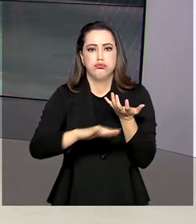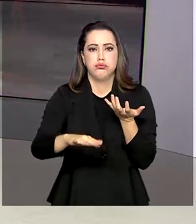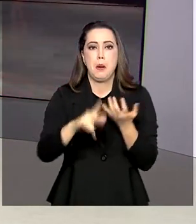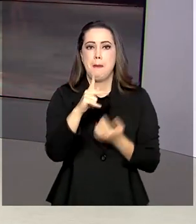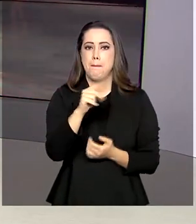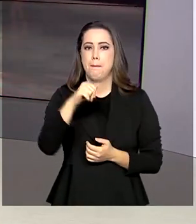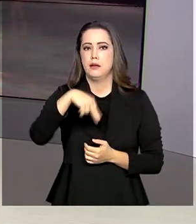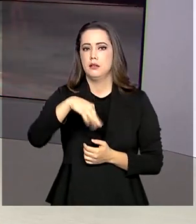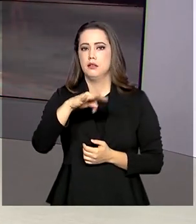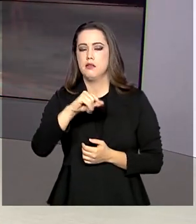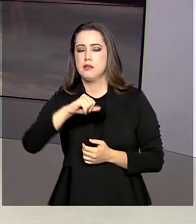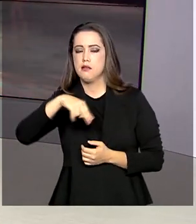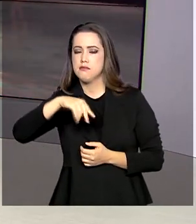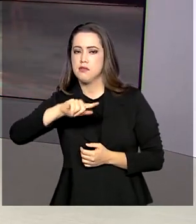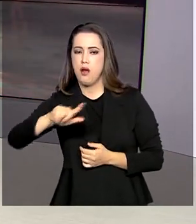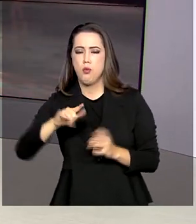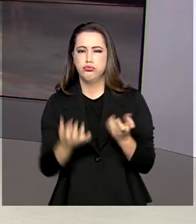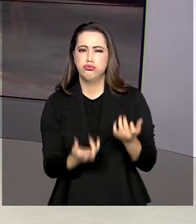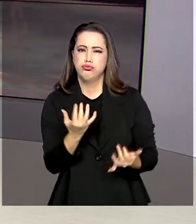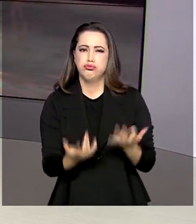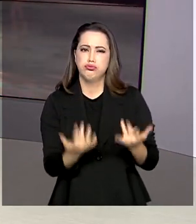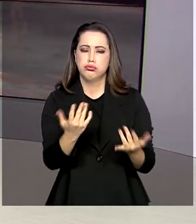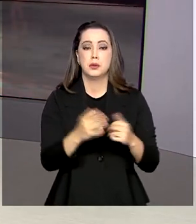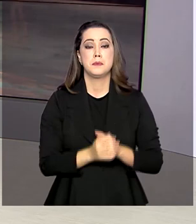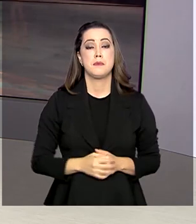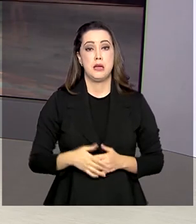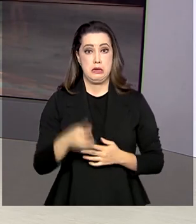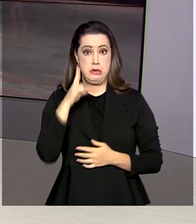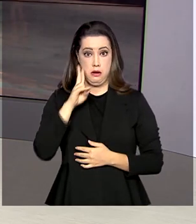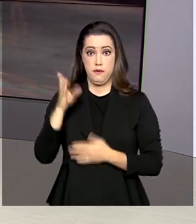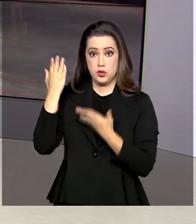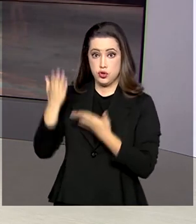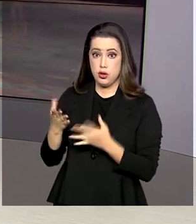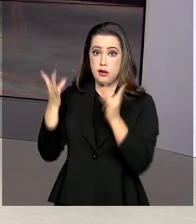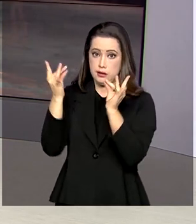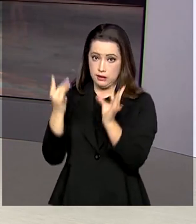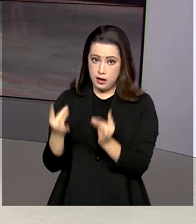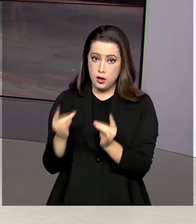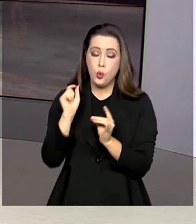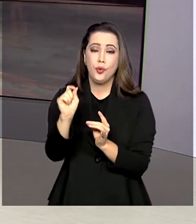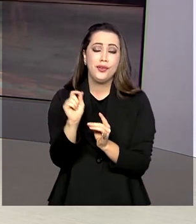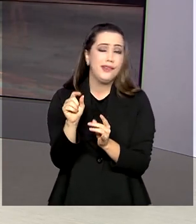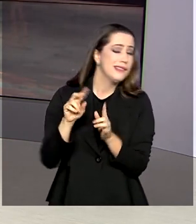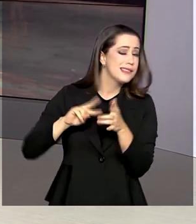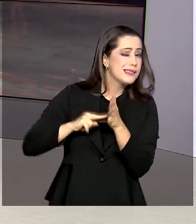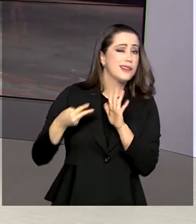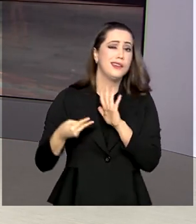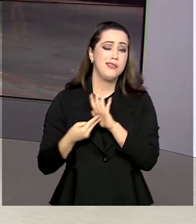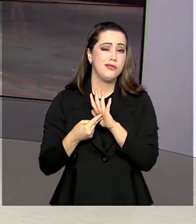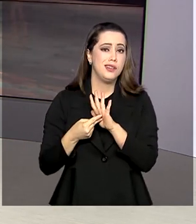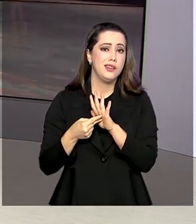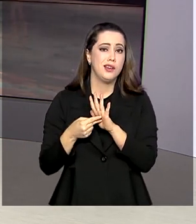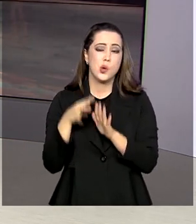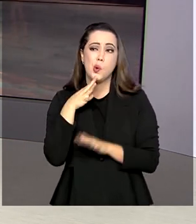repórter Gabriela Noronha, que vai explicar para a gente o que esse reconhecimento representa. Oi, Gabi, boa tarde.